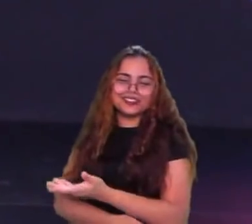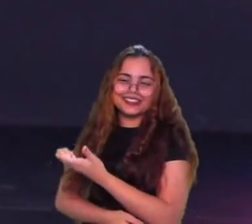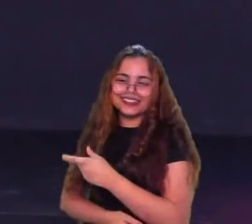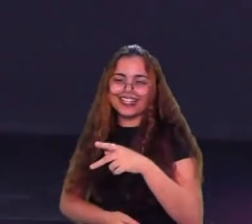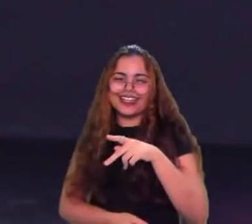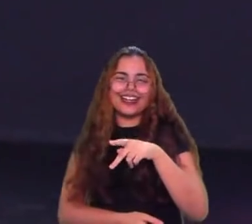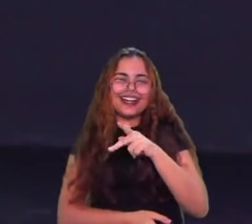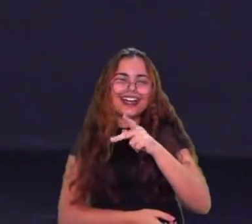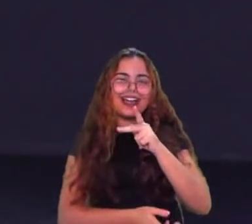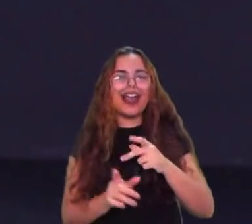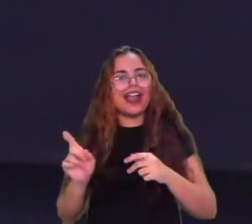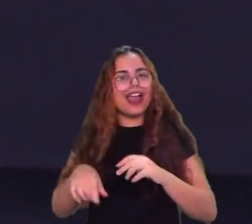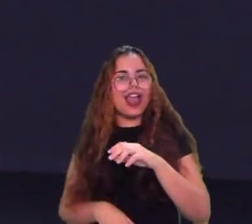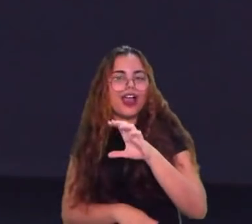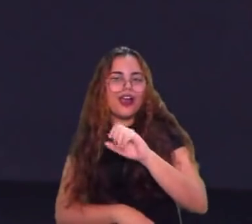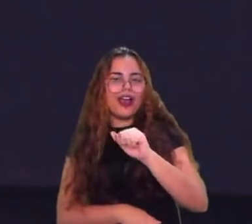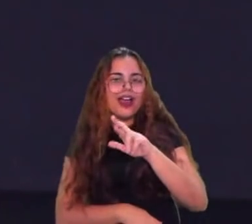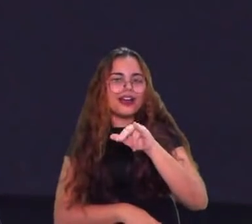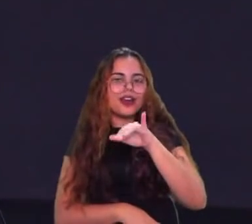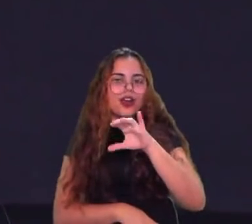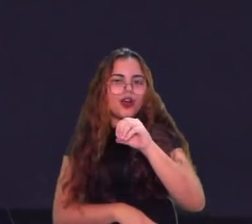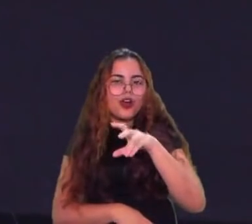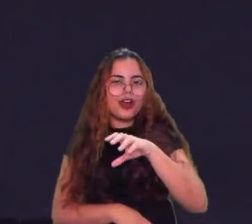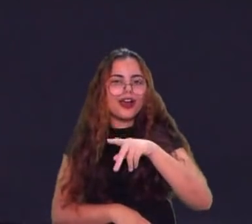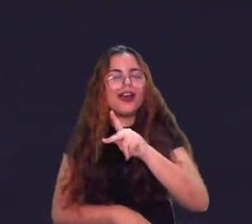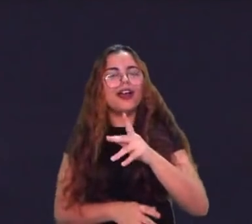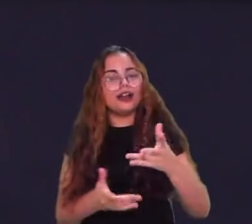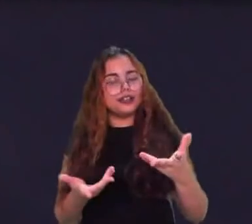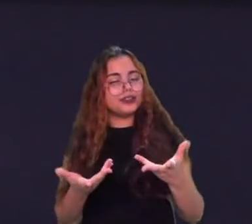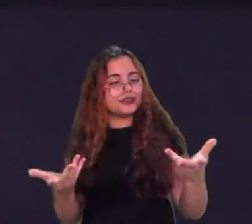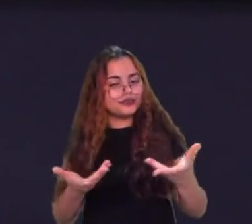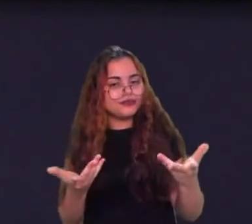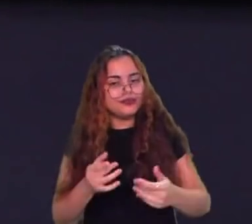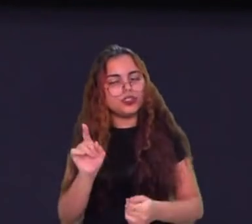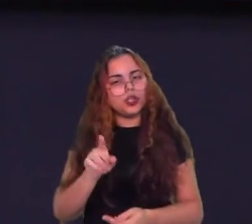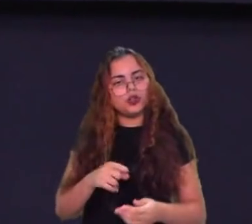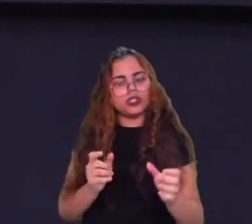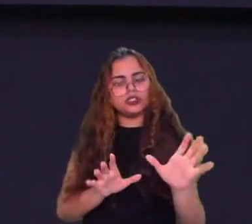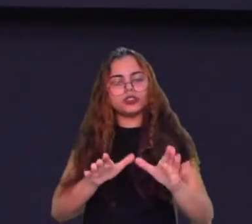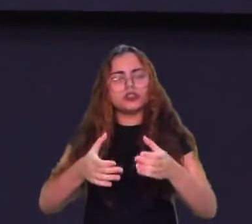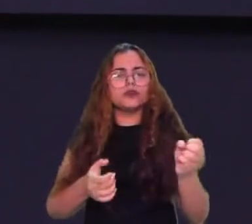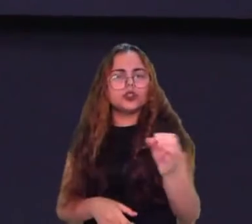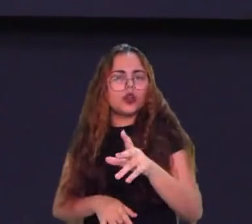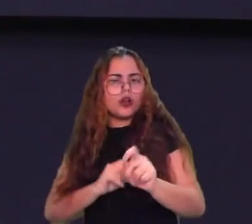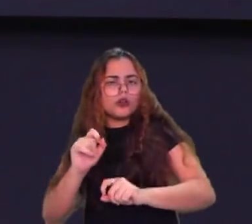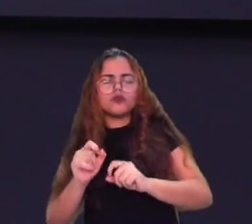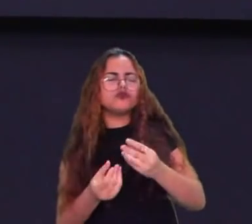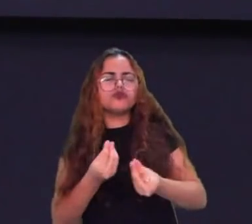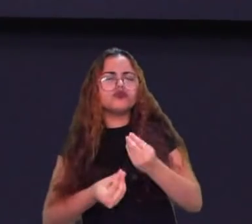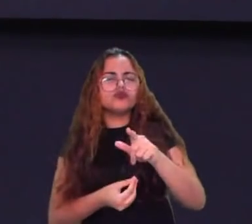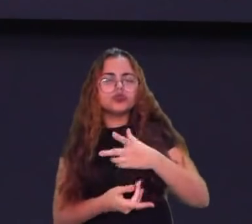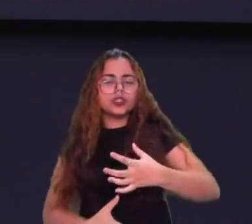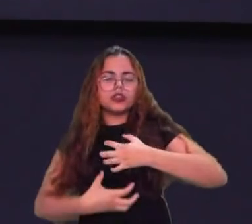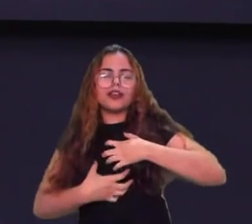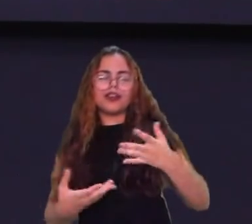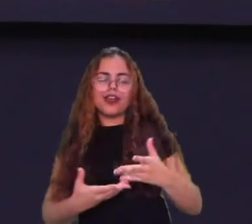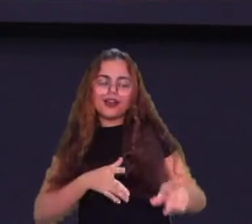da PENGAME aí, nessa line-up nova, Kaká, como é que você tá agora depois dessa vitória? Parabéns aí pra você, meu querido.